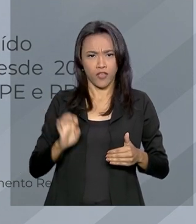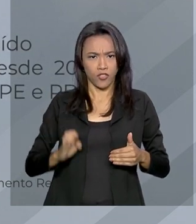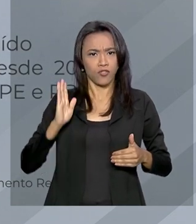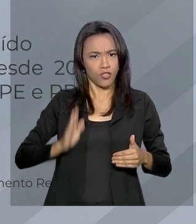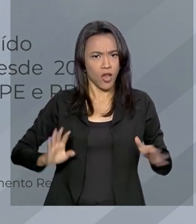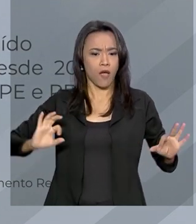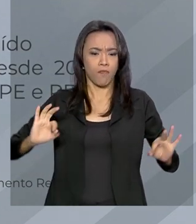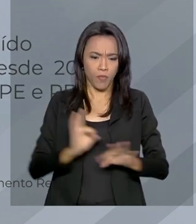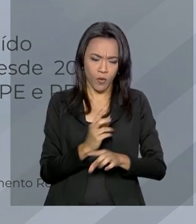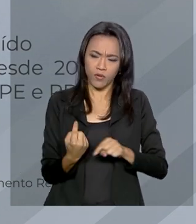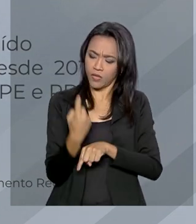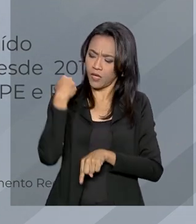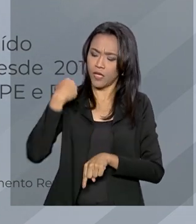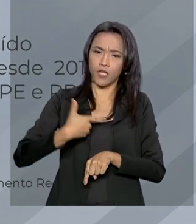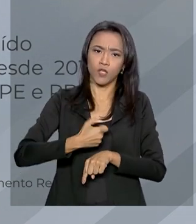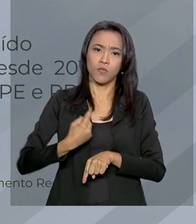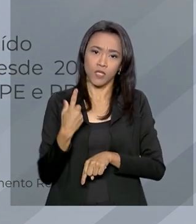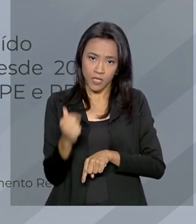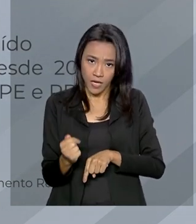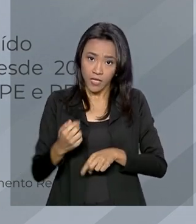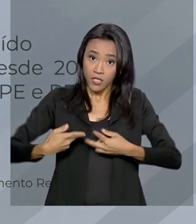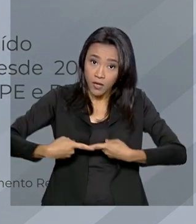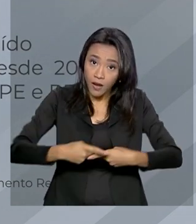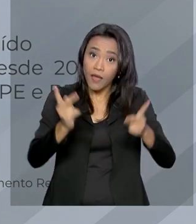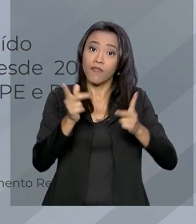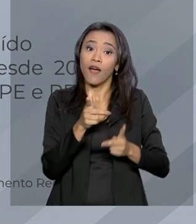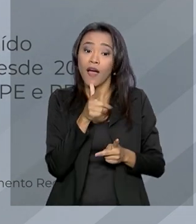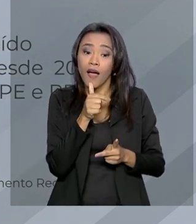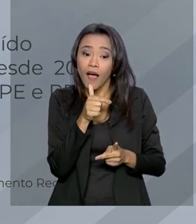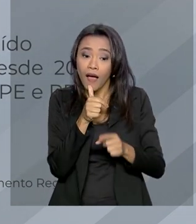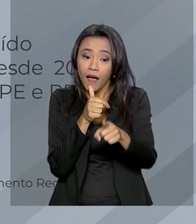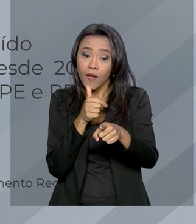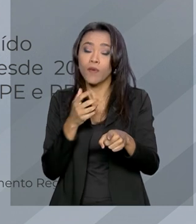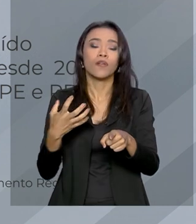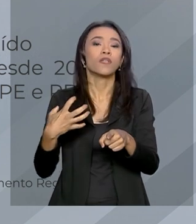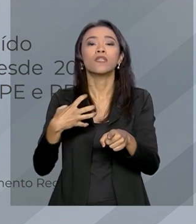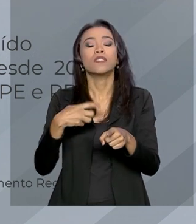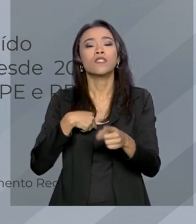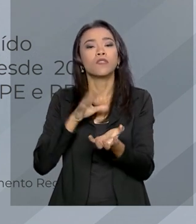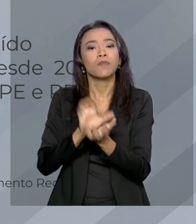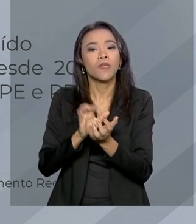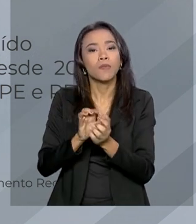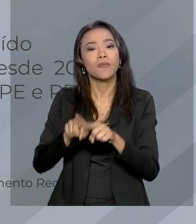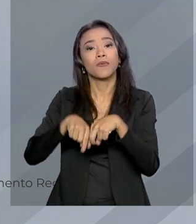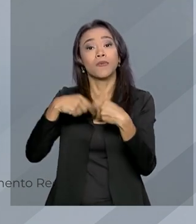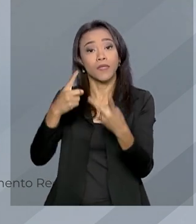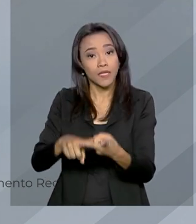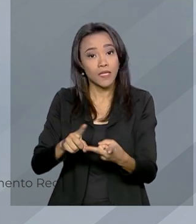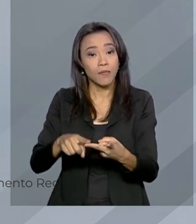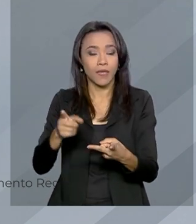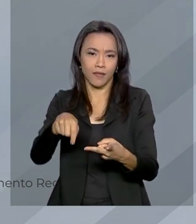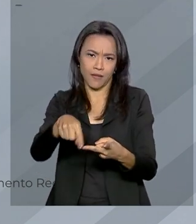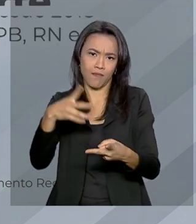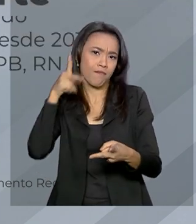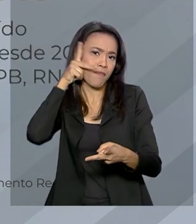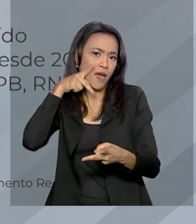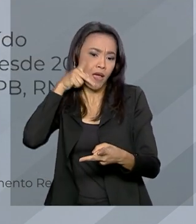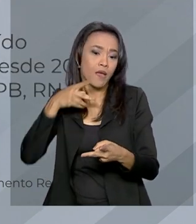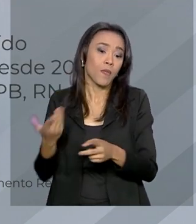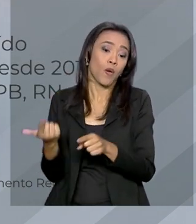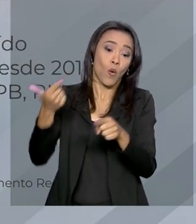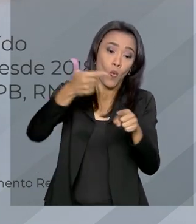desde 2017, abastece as regiões do Agreste de Pernambuco e da Paraíba. O Eixo Norte, com